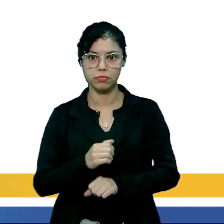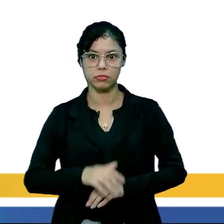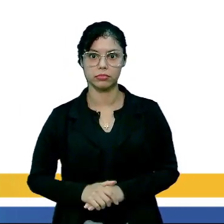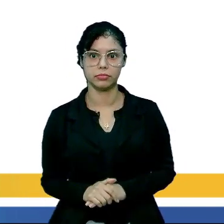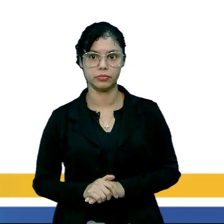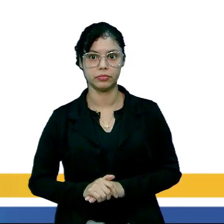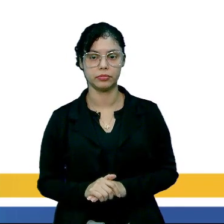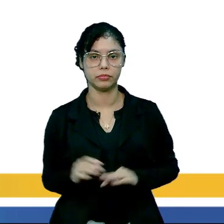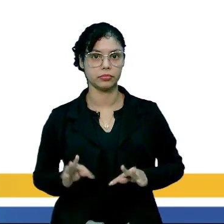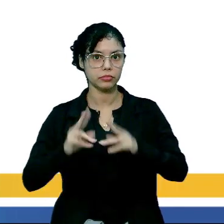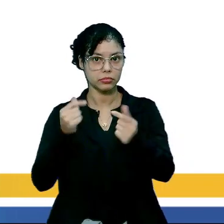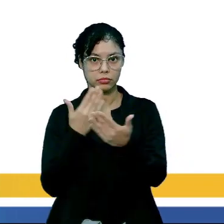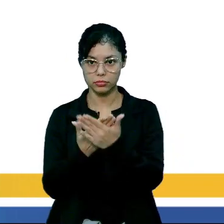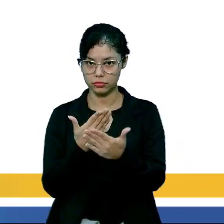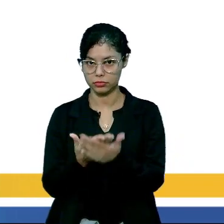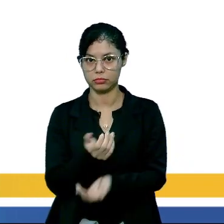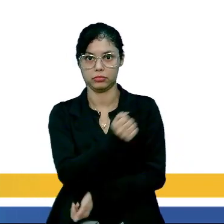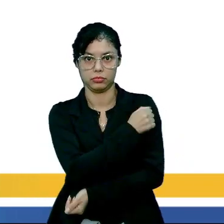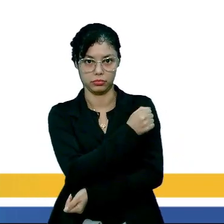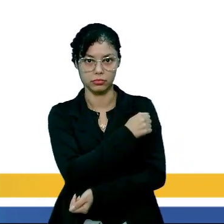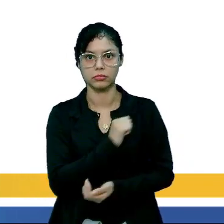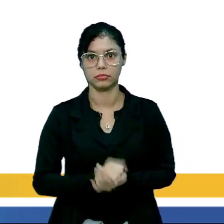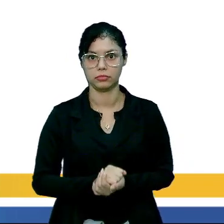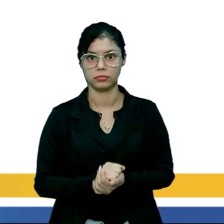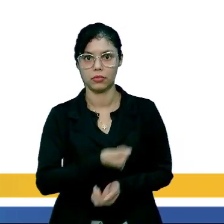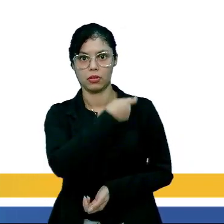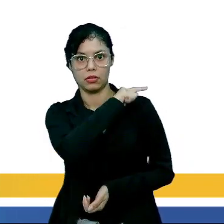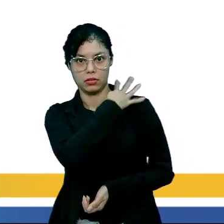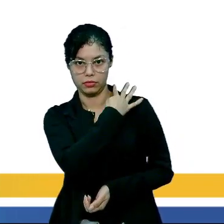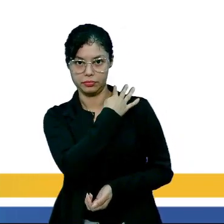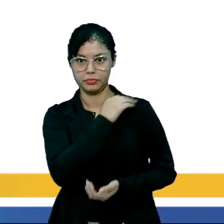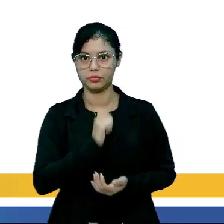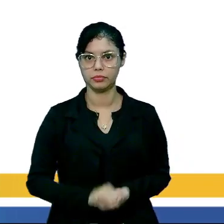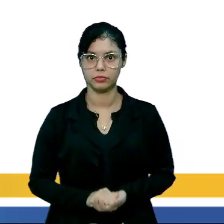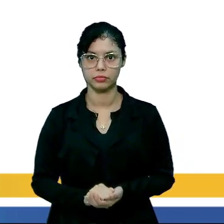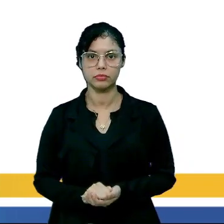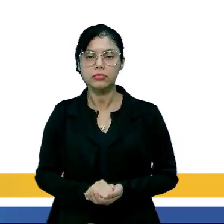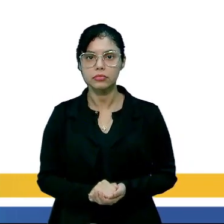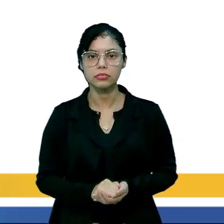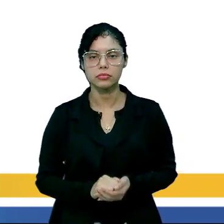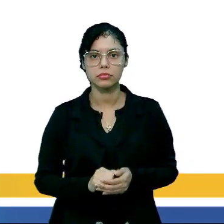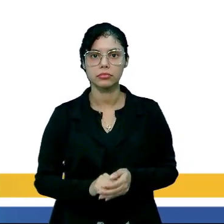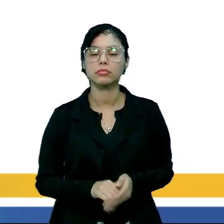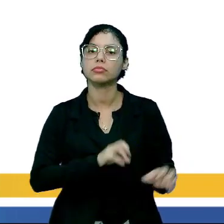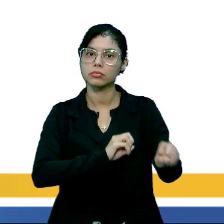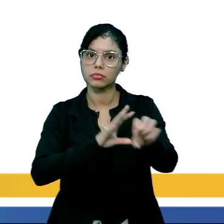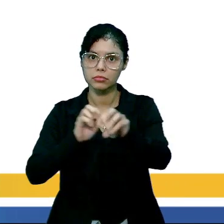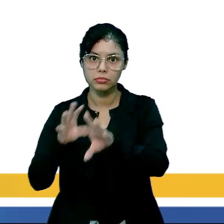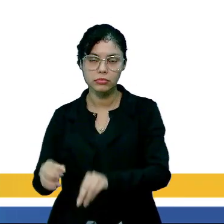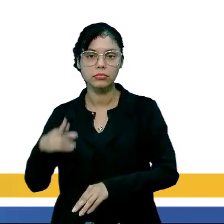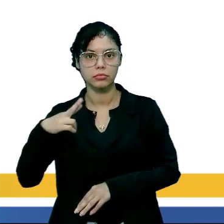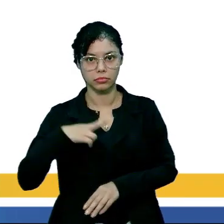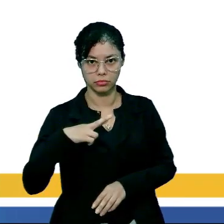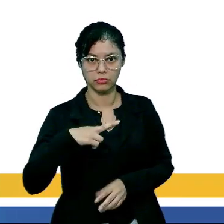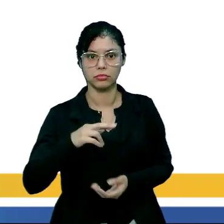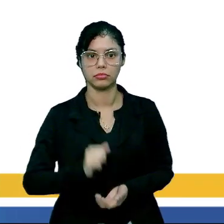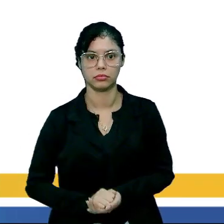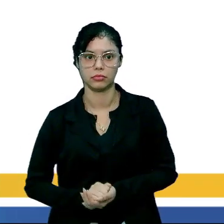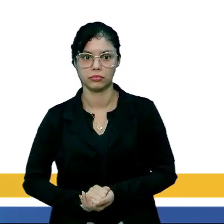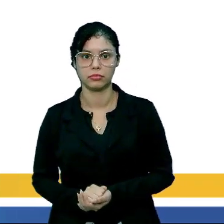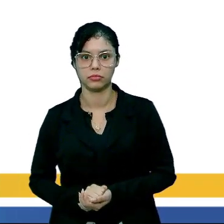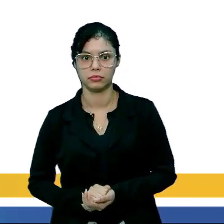anos. Todos os estudantes de ensino médio, das redes públicas e particulares.